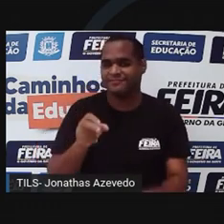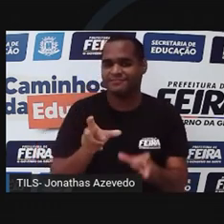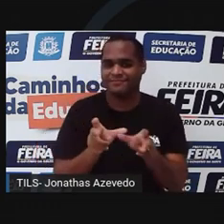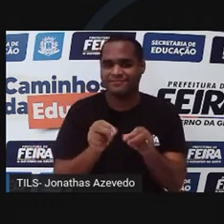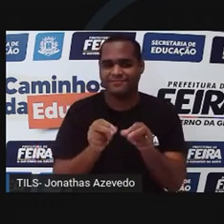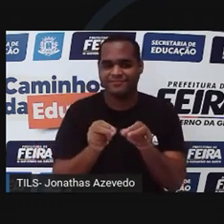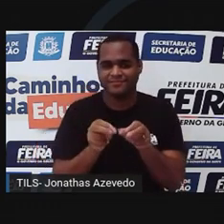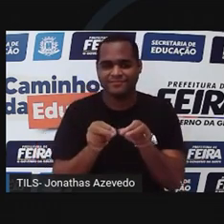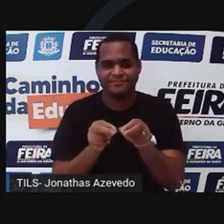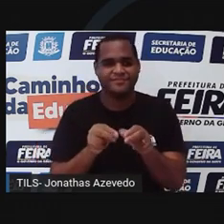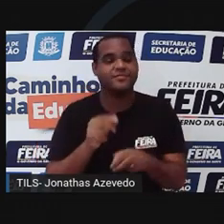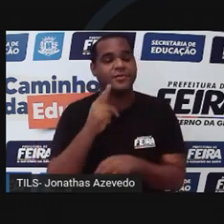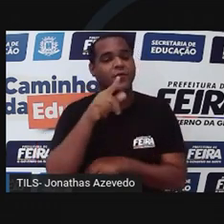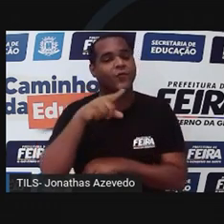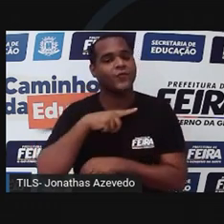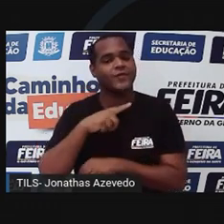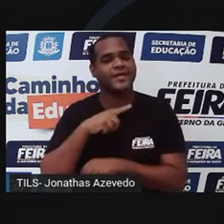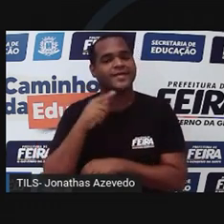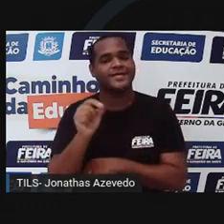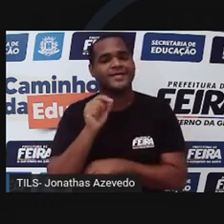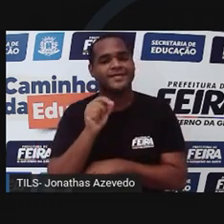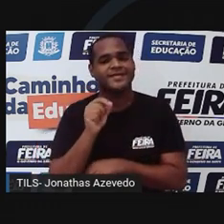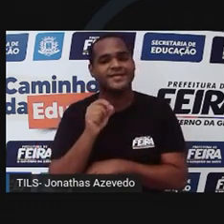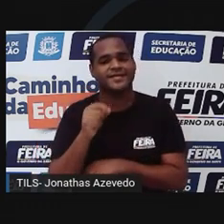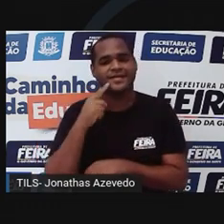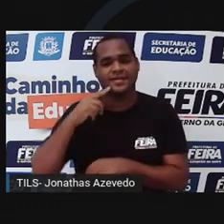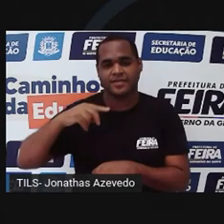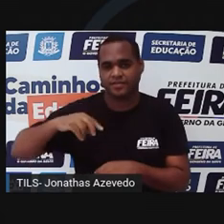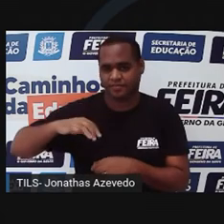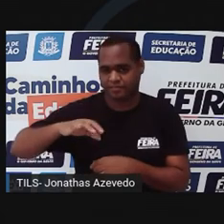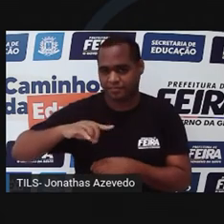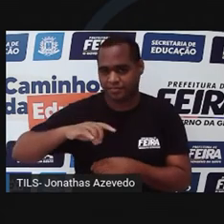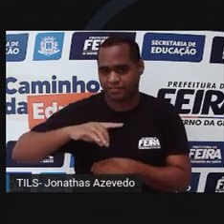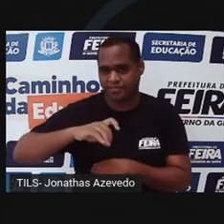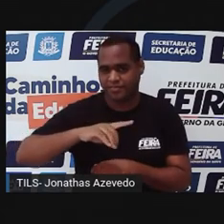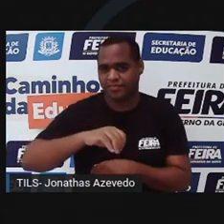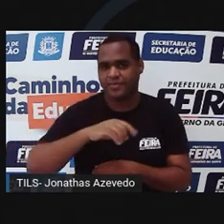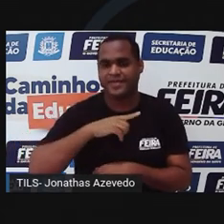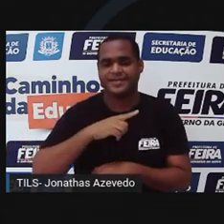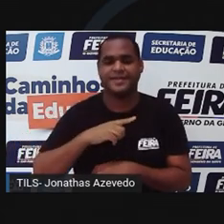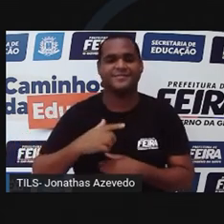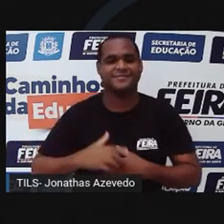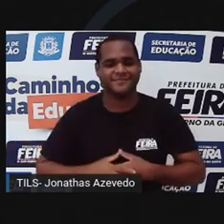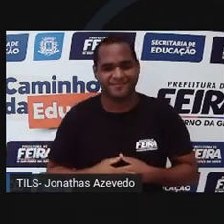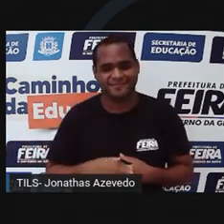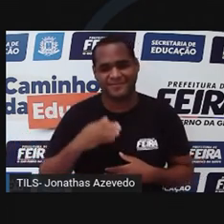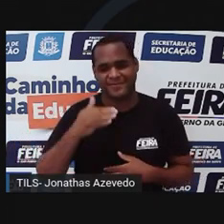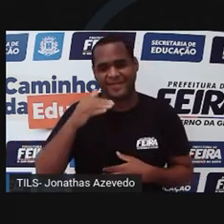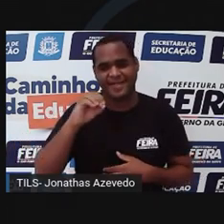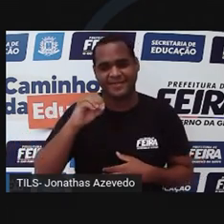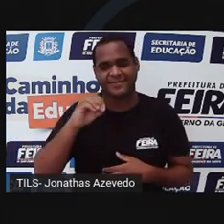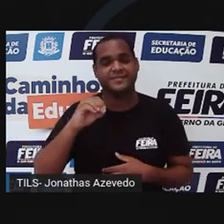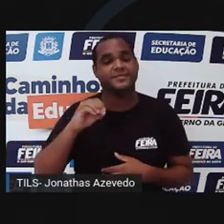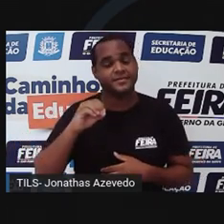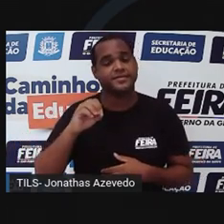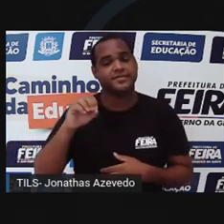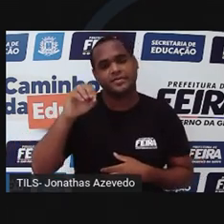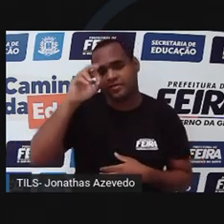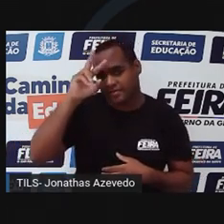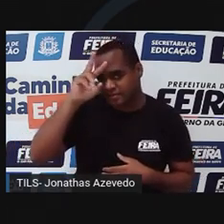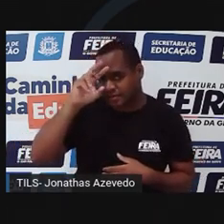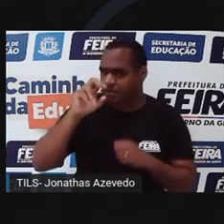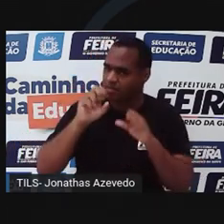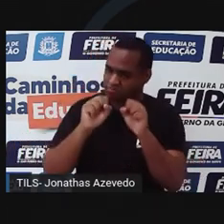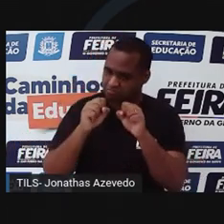caranguejo. E os miriápodes, que têm mais de dez patas, como esta centopeia. Os artrópodes podem